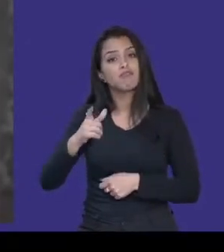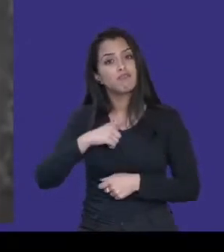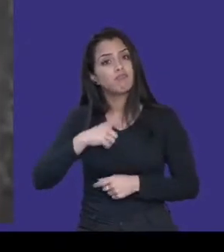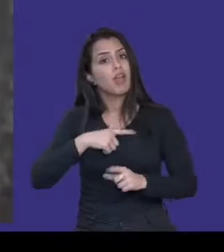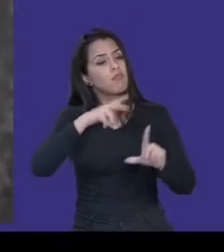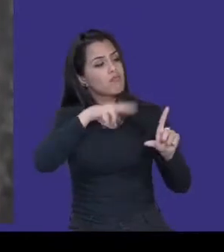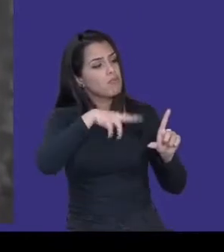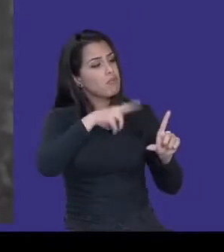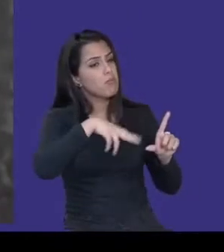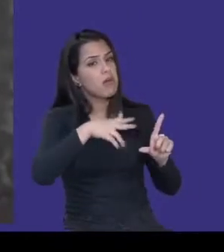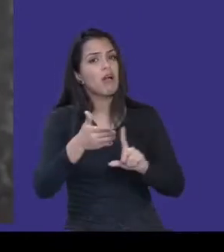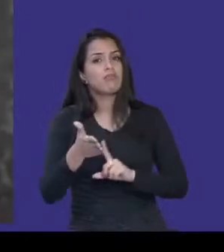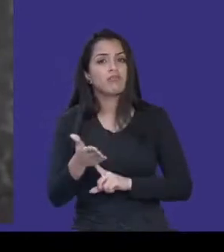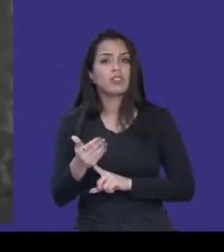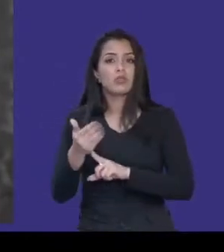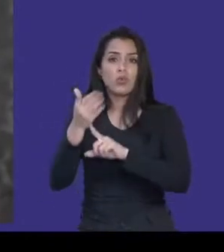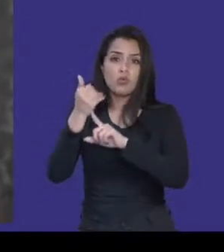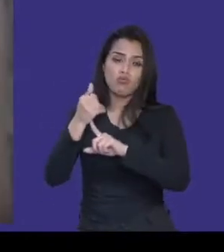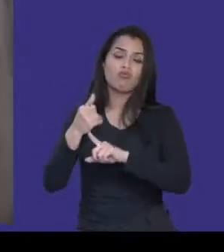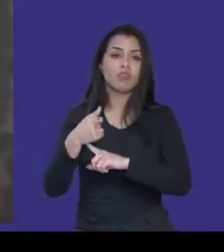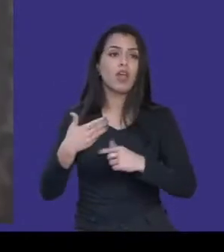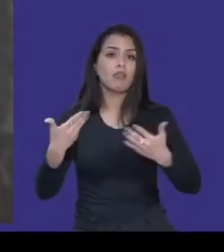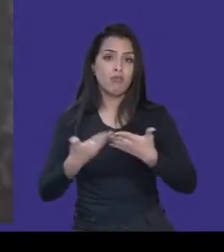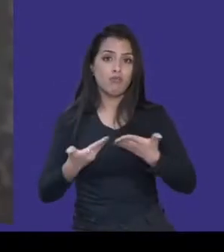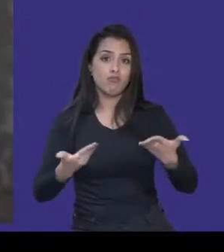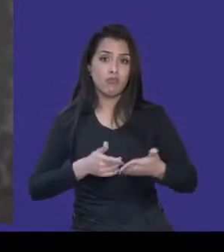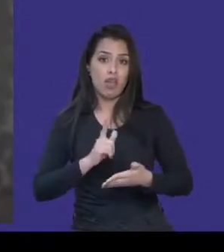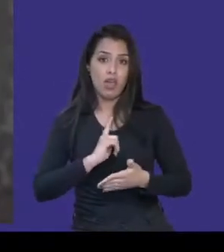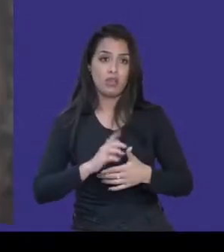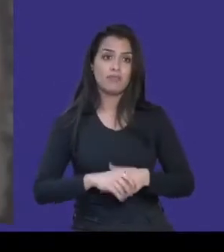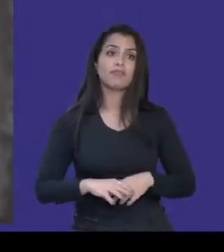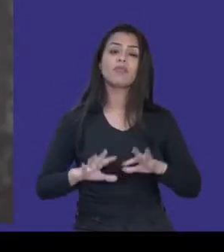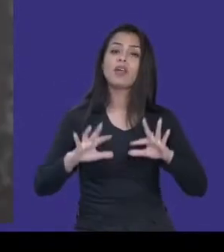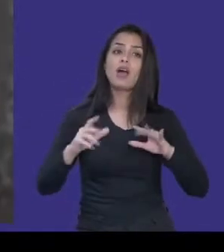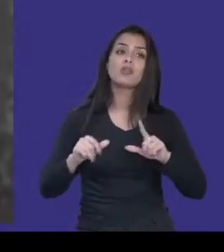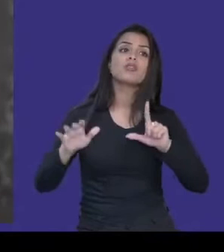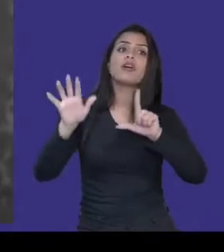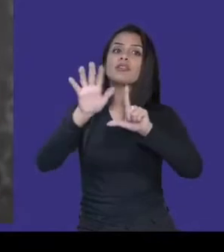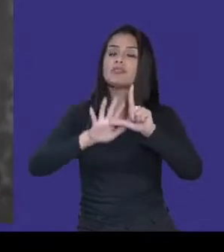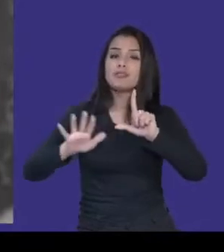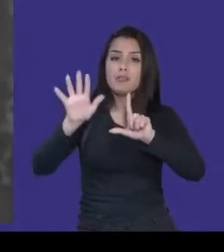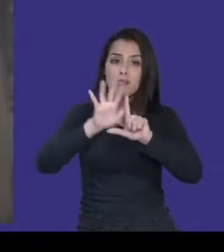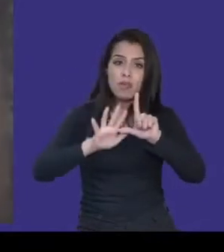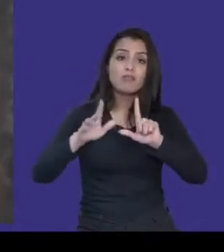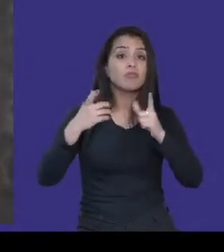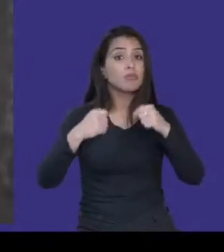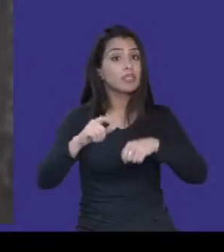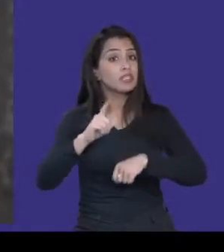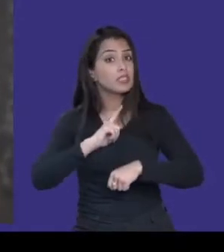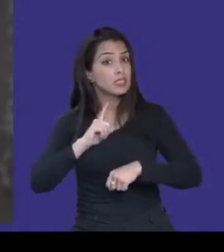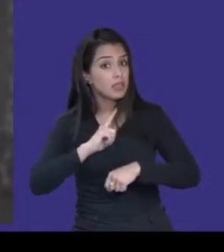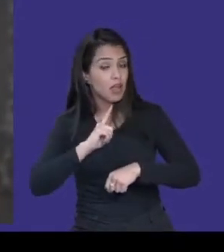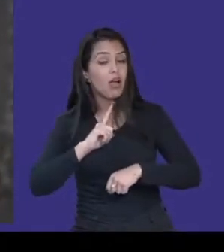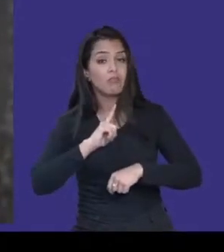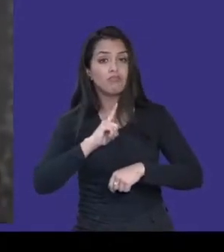tecnologias assistivas que a gente tem hoje. Todas as imagens precisam ter o alt, né?